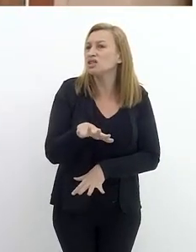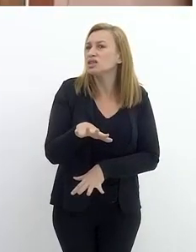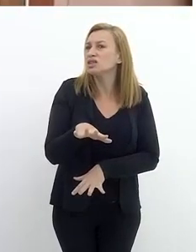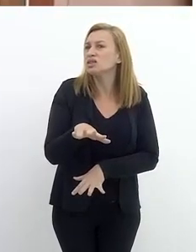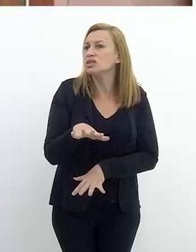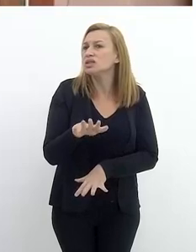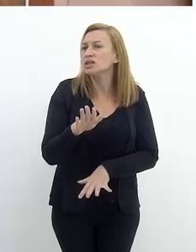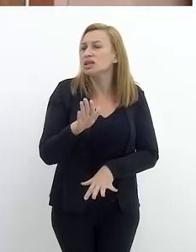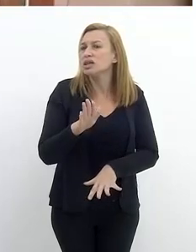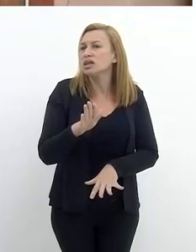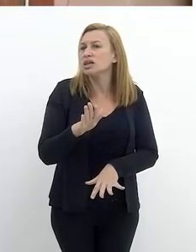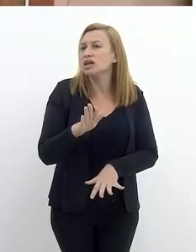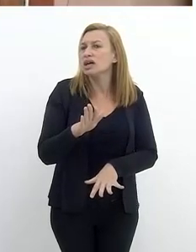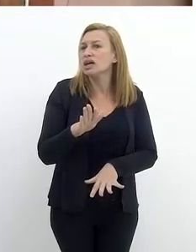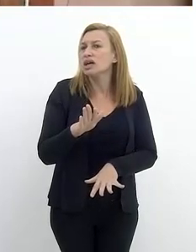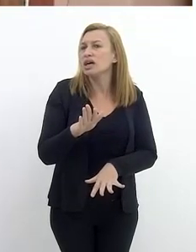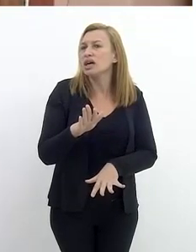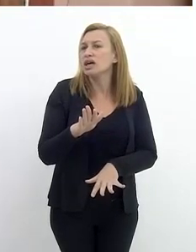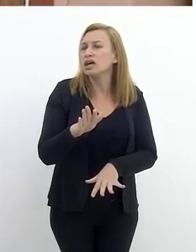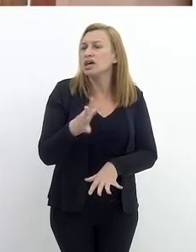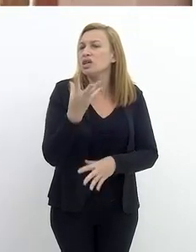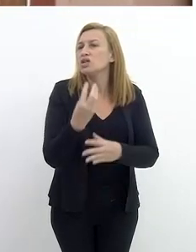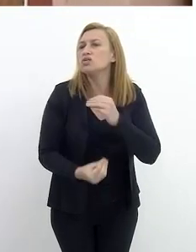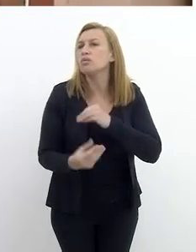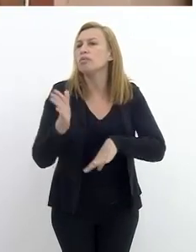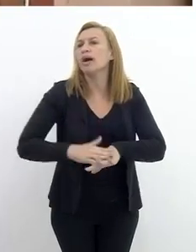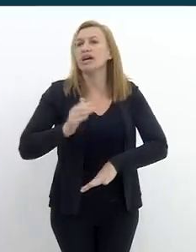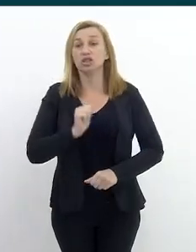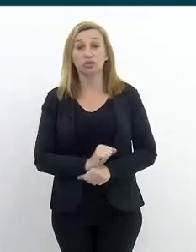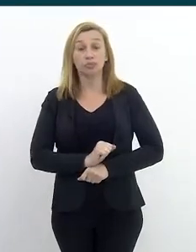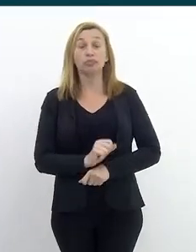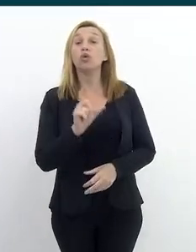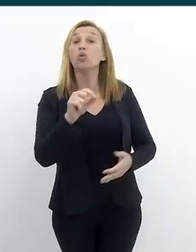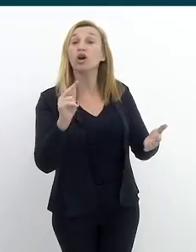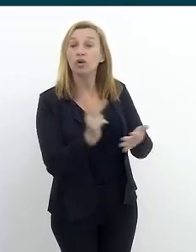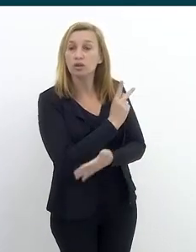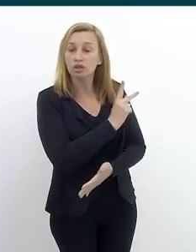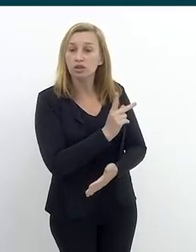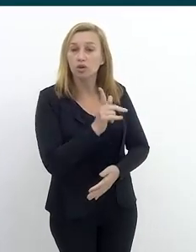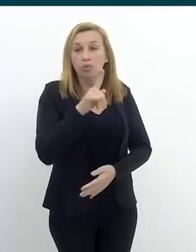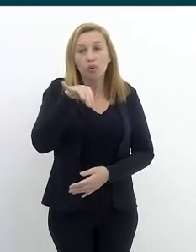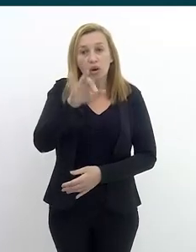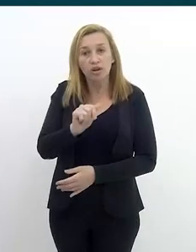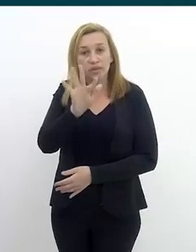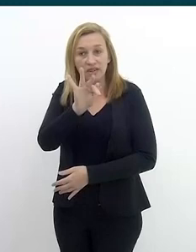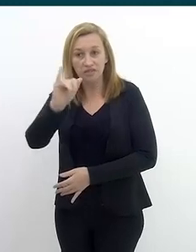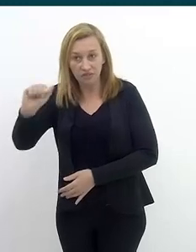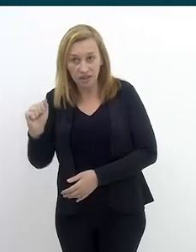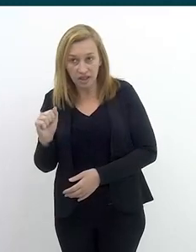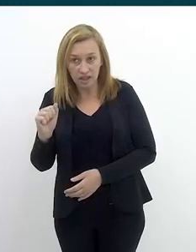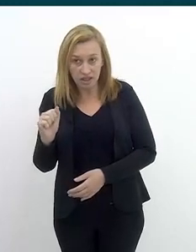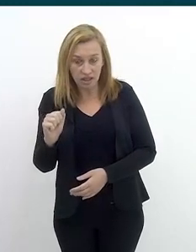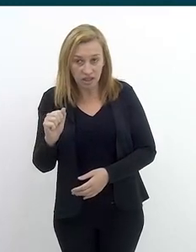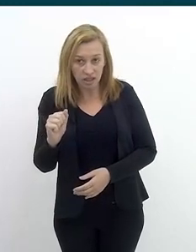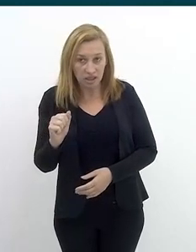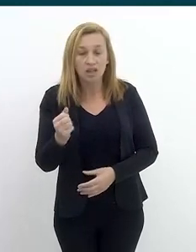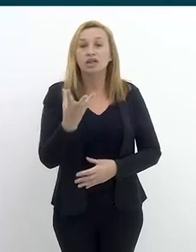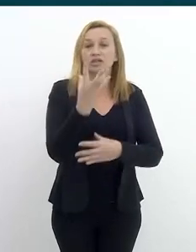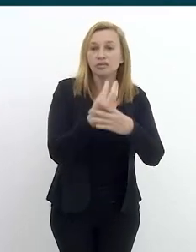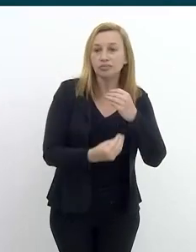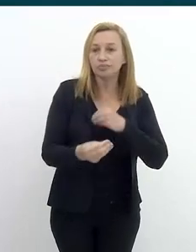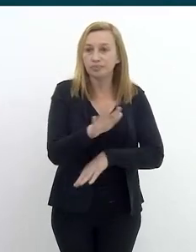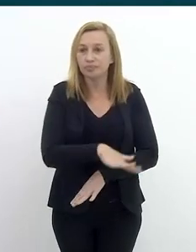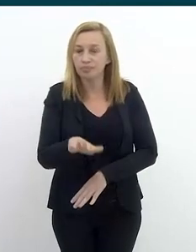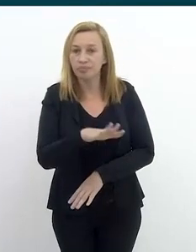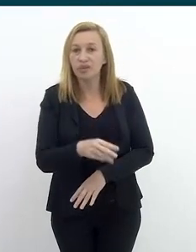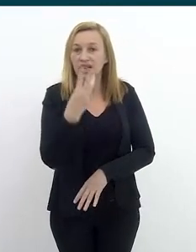em potencial, as maiores vítimas do desaparecimento? O acontece, o programa da FIA, o SOS Criança Desaparecida da FIA, ele já